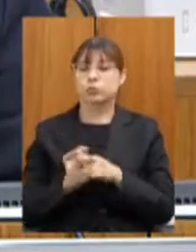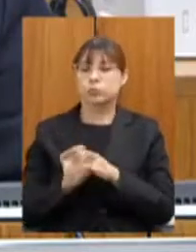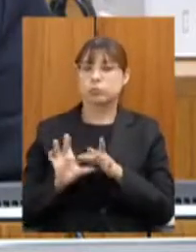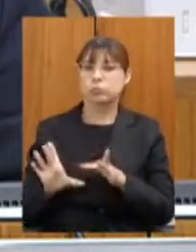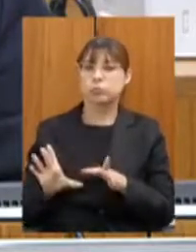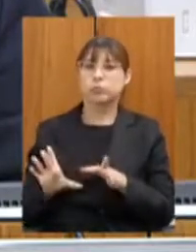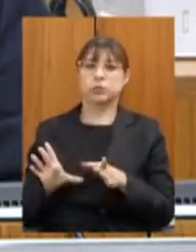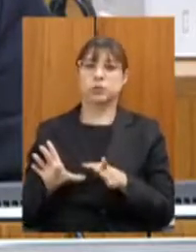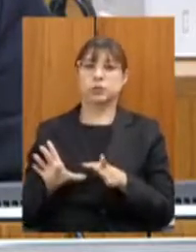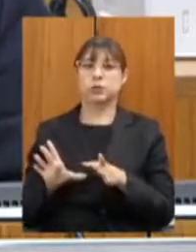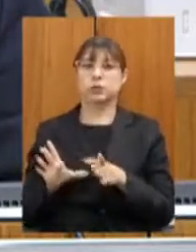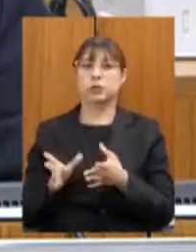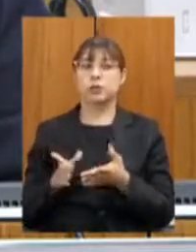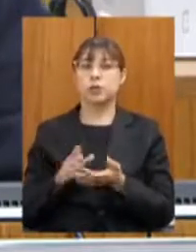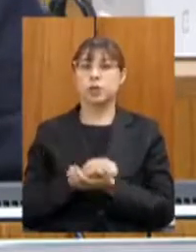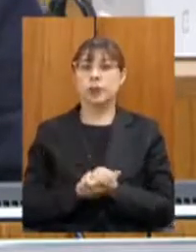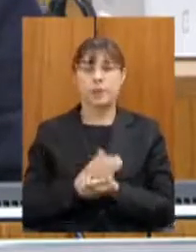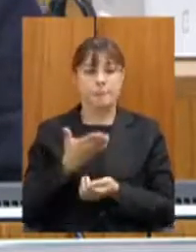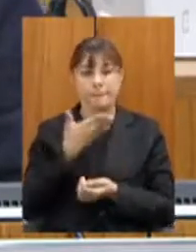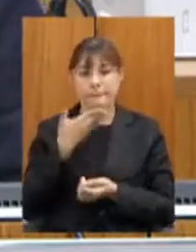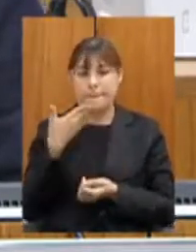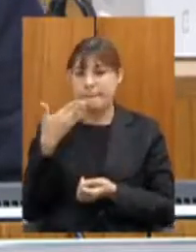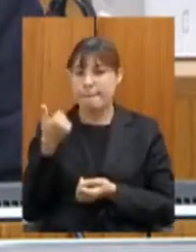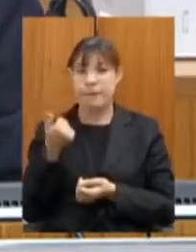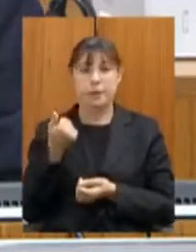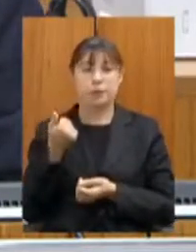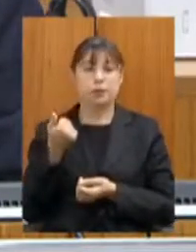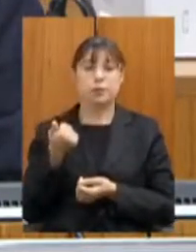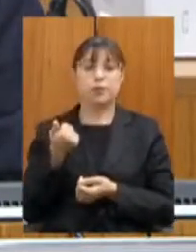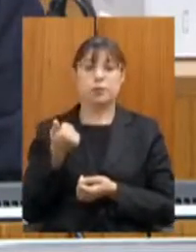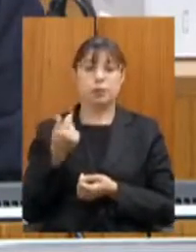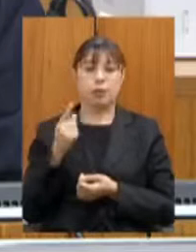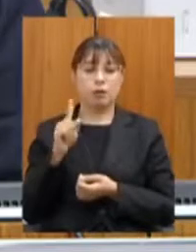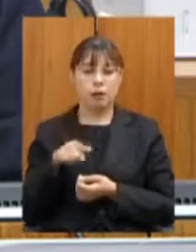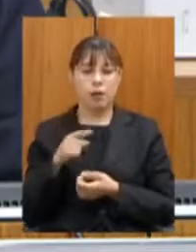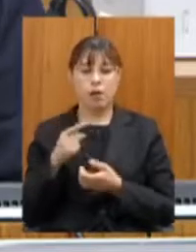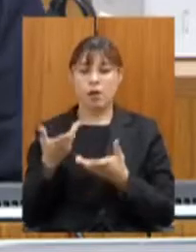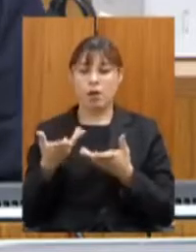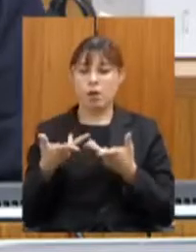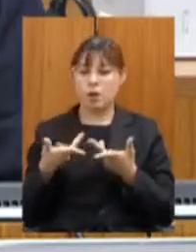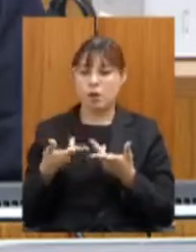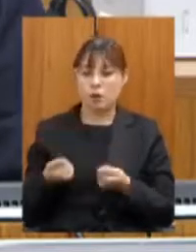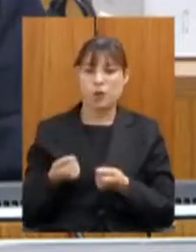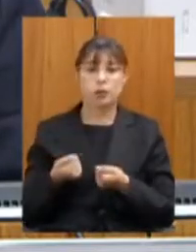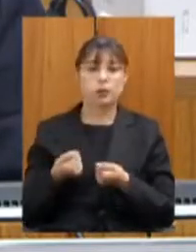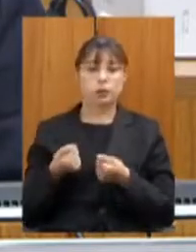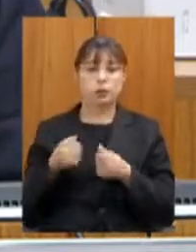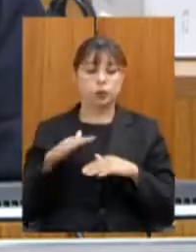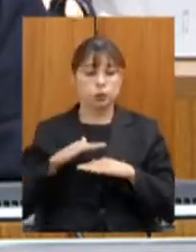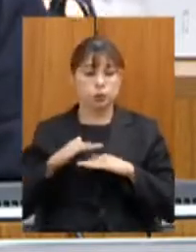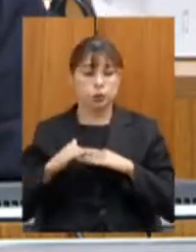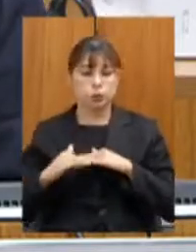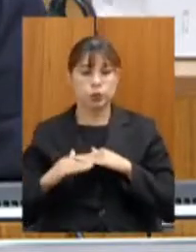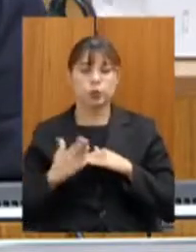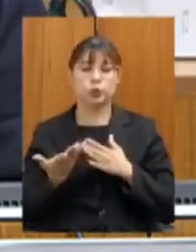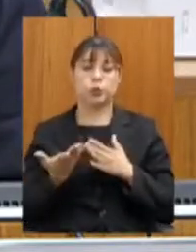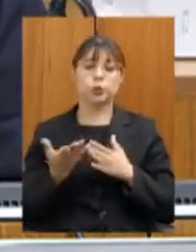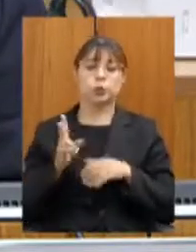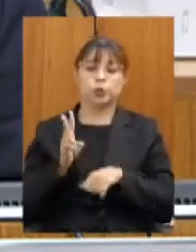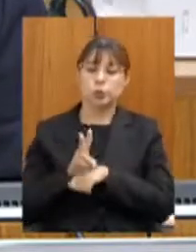via de regra, muito melhor em termos de qualidade de pavimento, em termos de geometria, mas, acima de tudo, em termos de